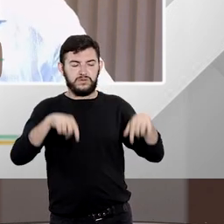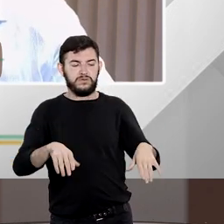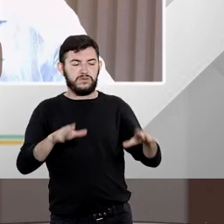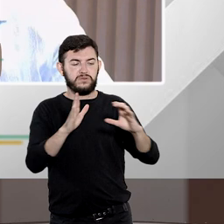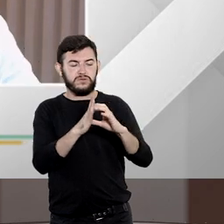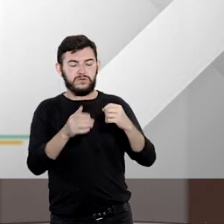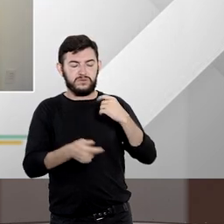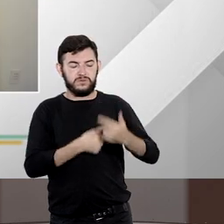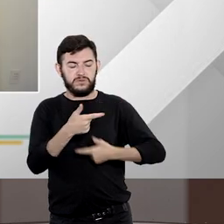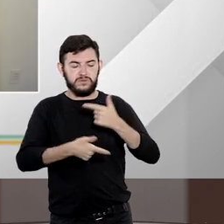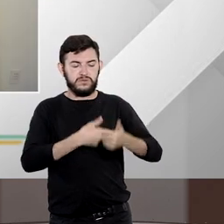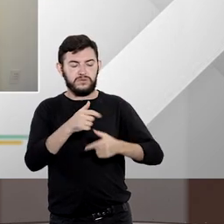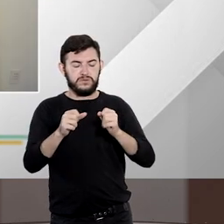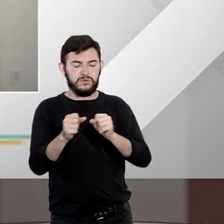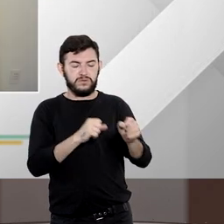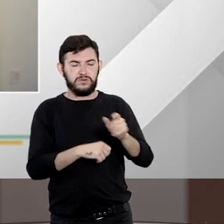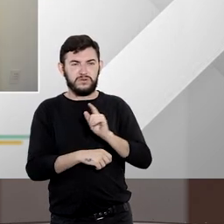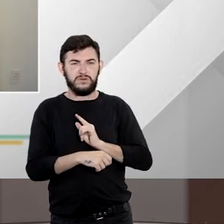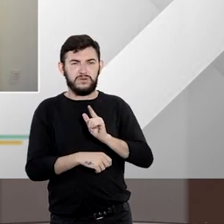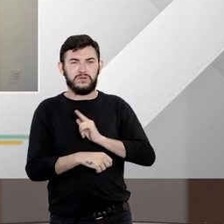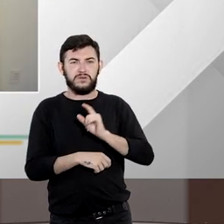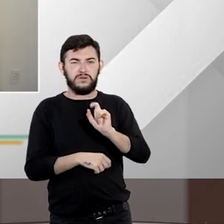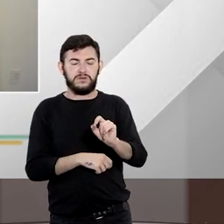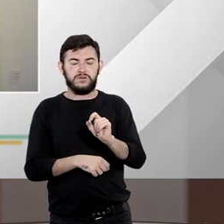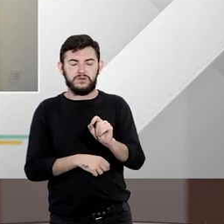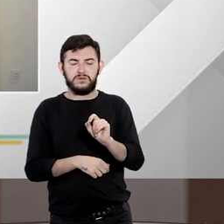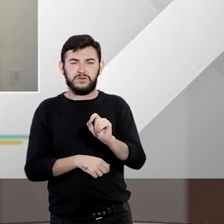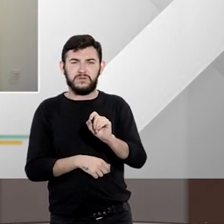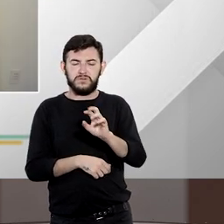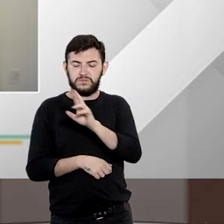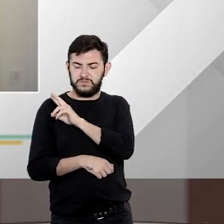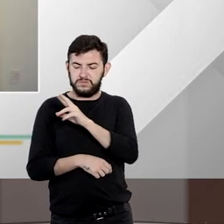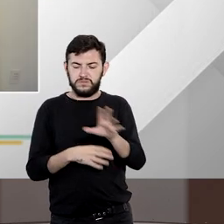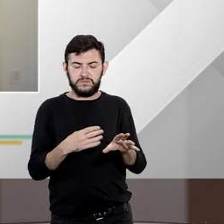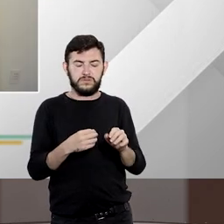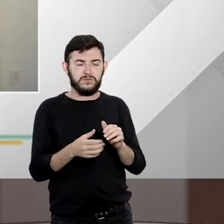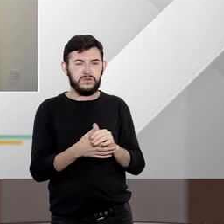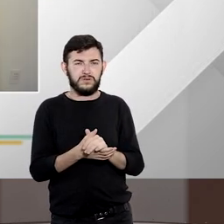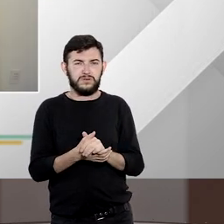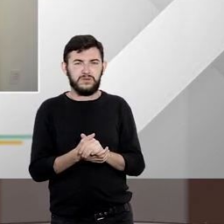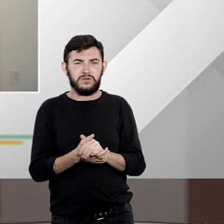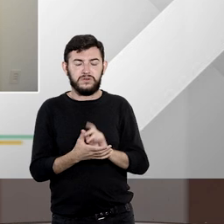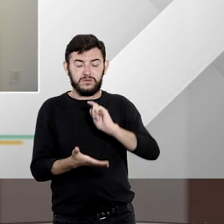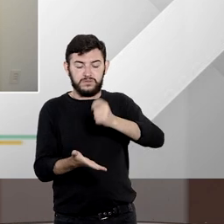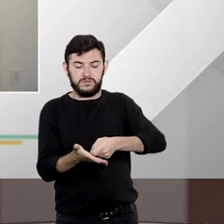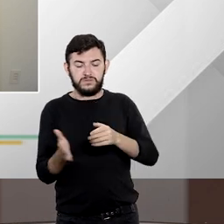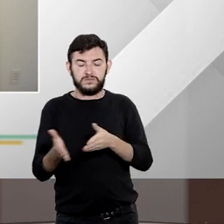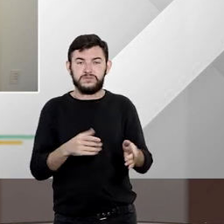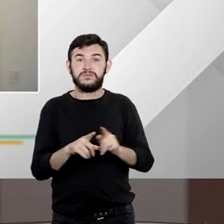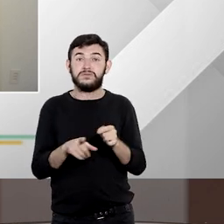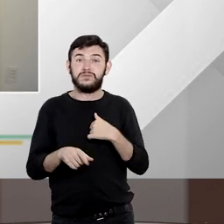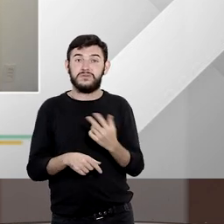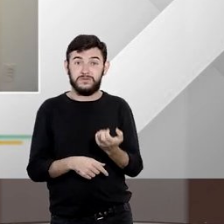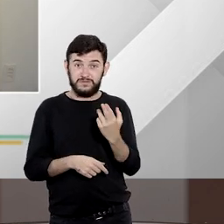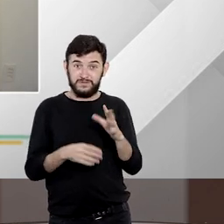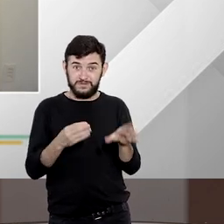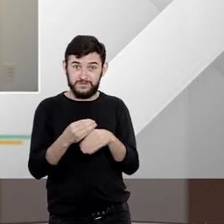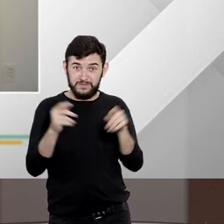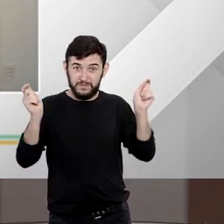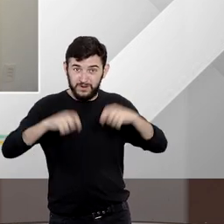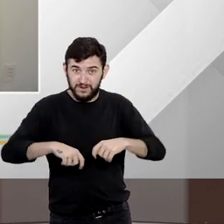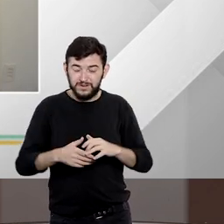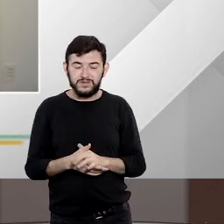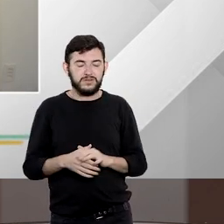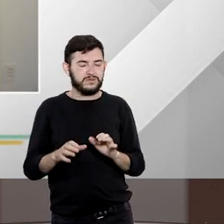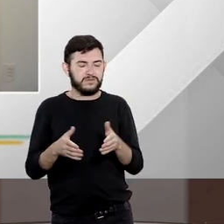-lo posso complementar? por favor é caminhando um pouco mais para o